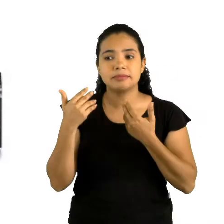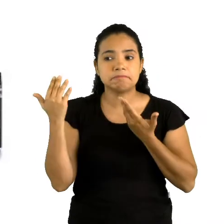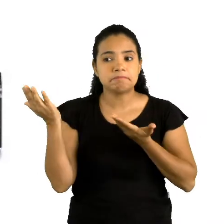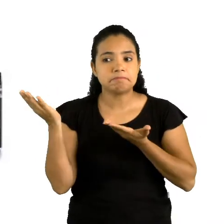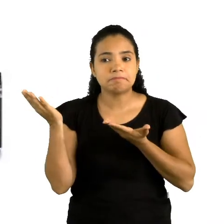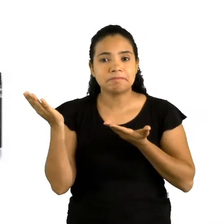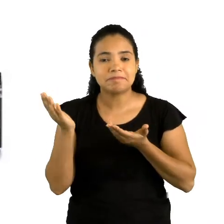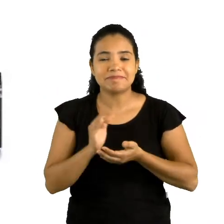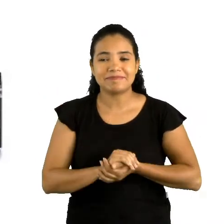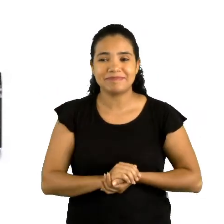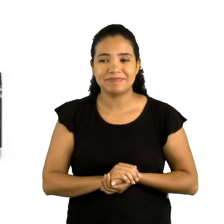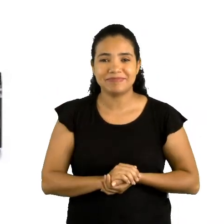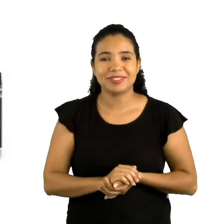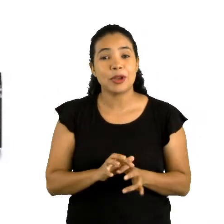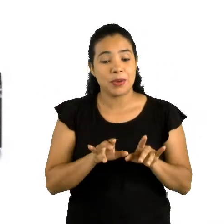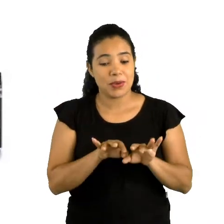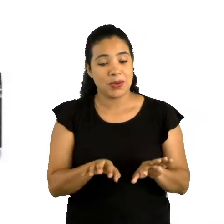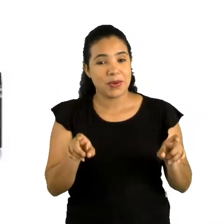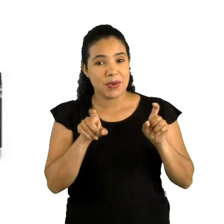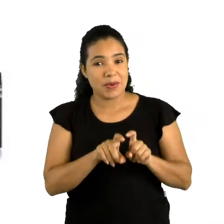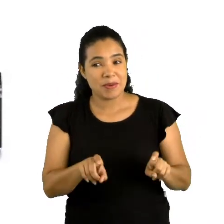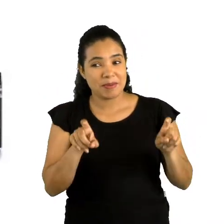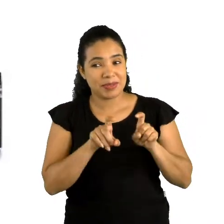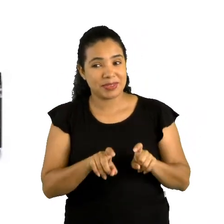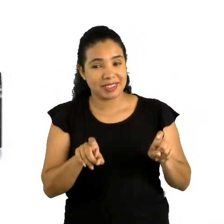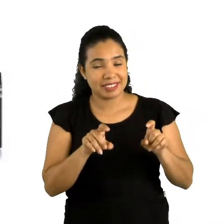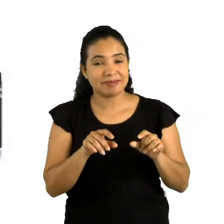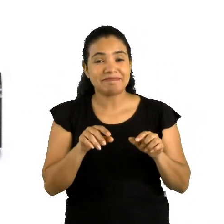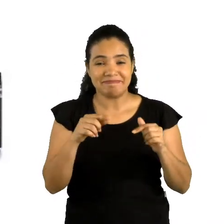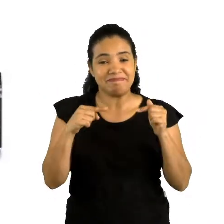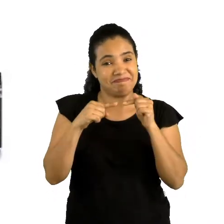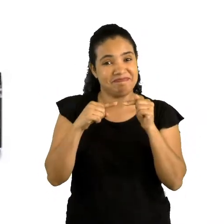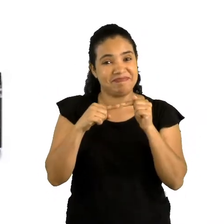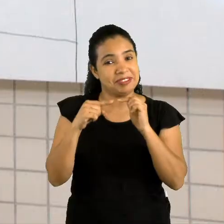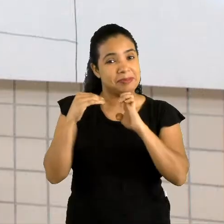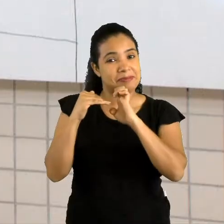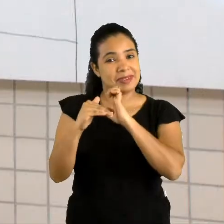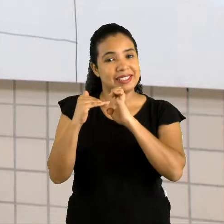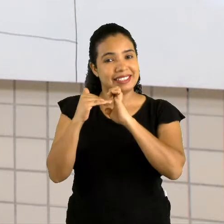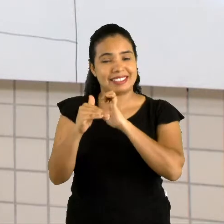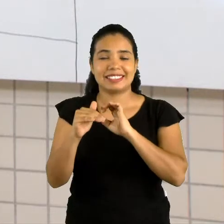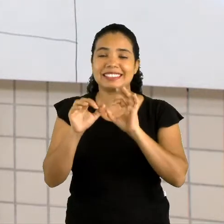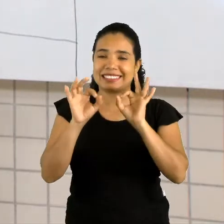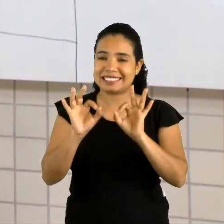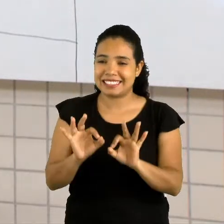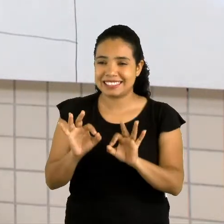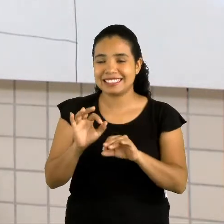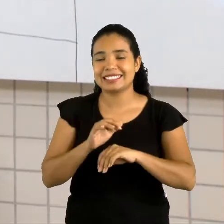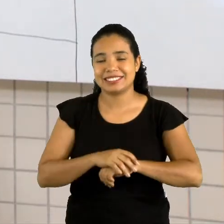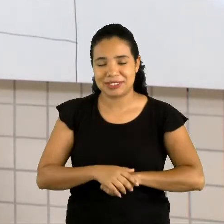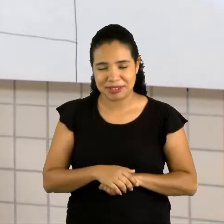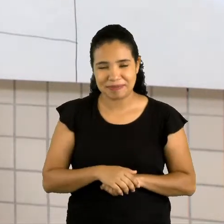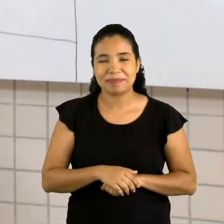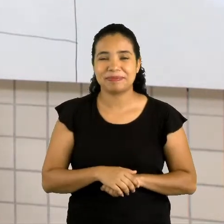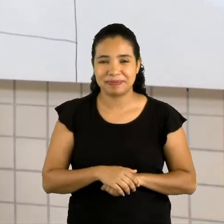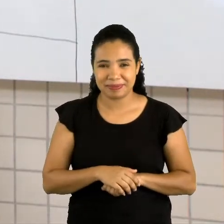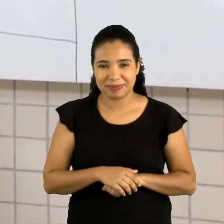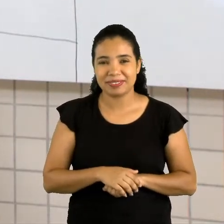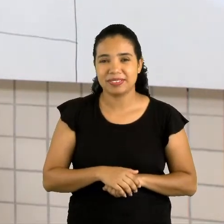Um computador. Muito bem! Porque ela poderia enviar através de um e-mail.